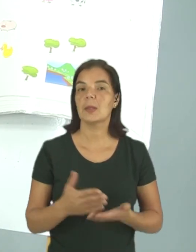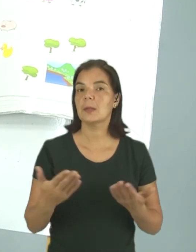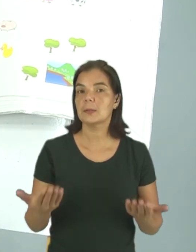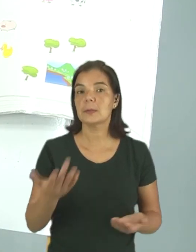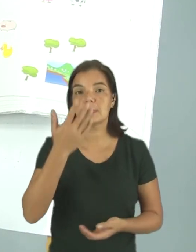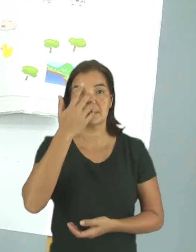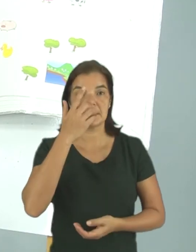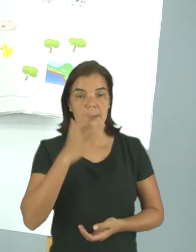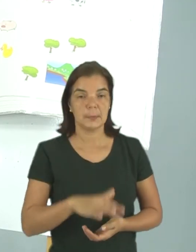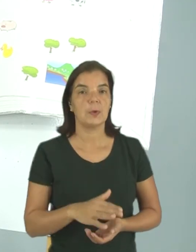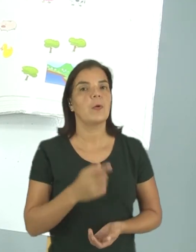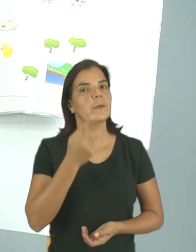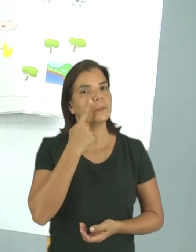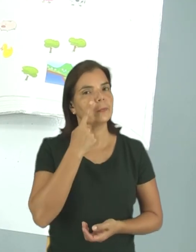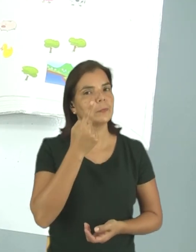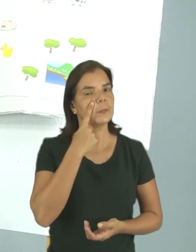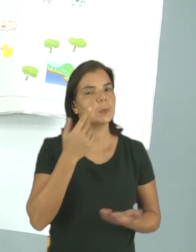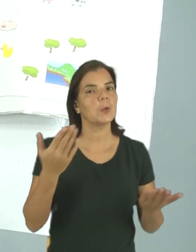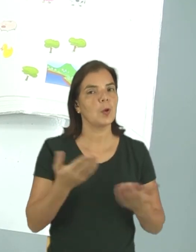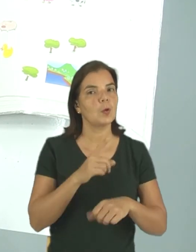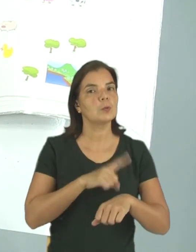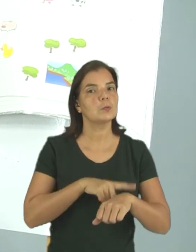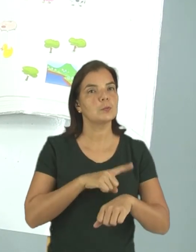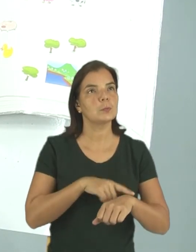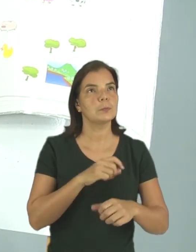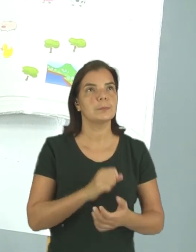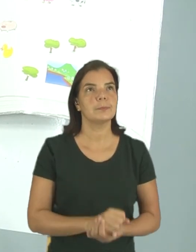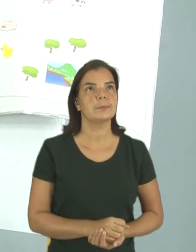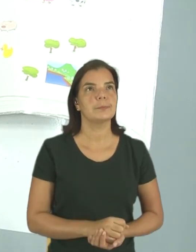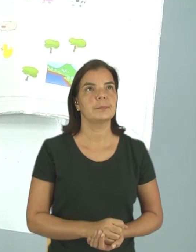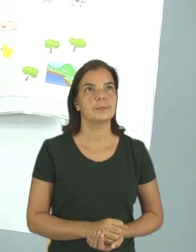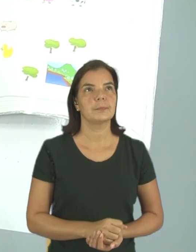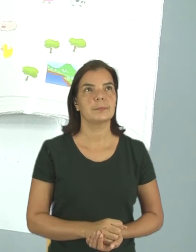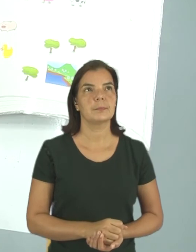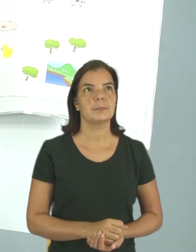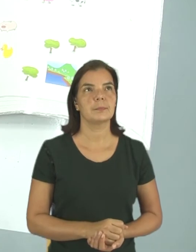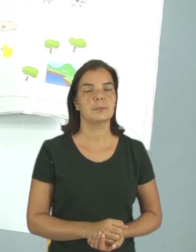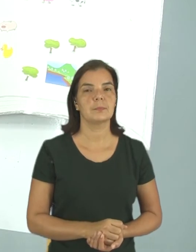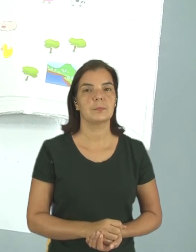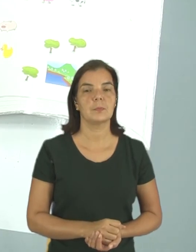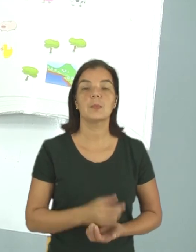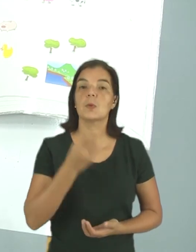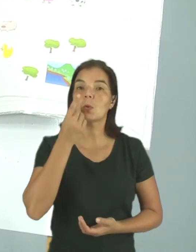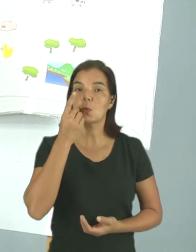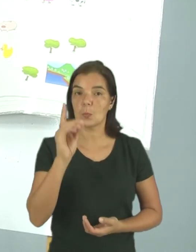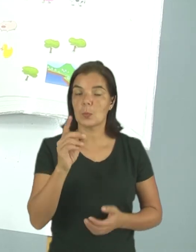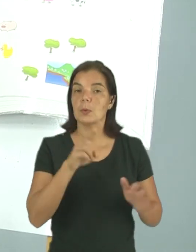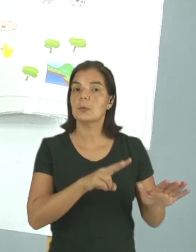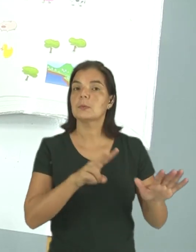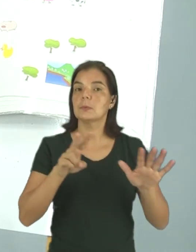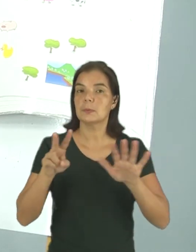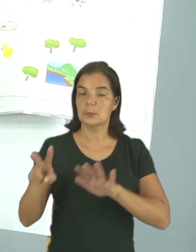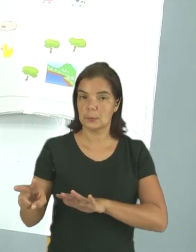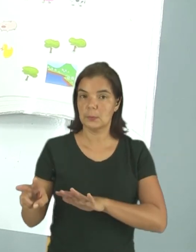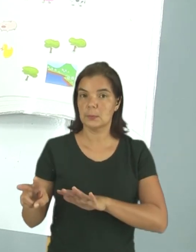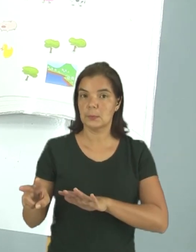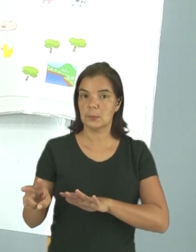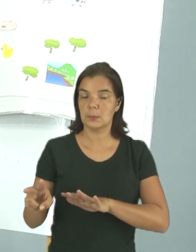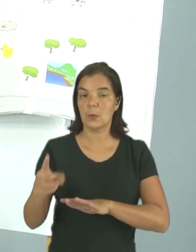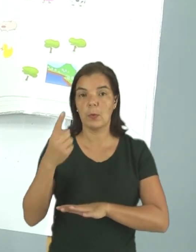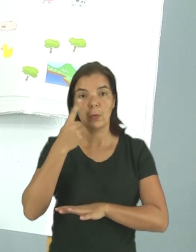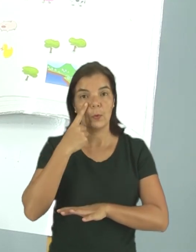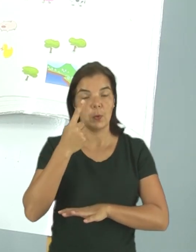Então, crianças, vamos observar agora os momentos de Mila. O dia da semana que Mila